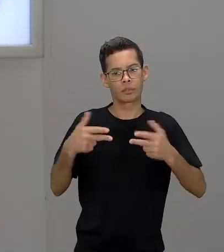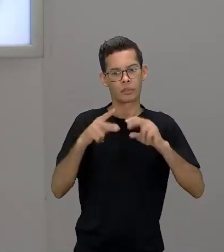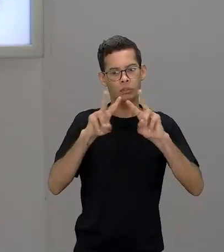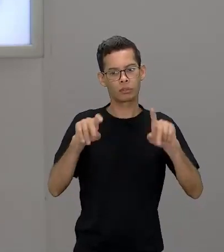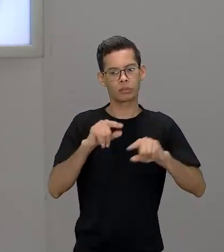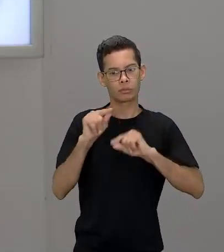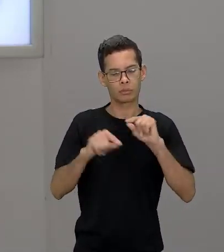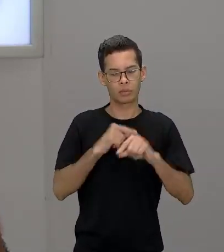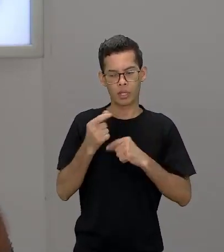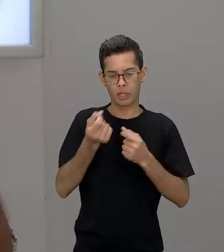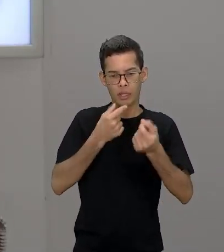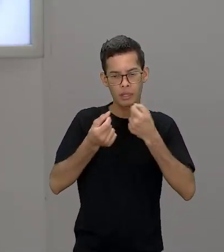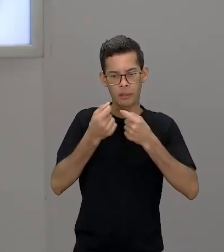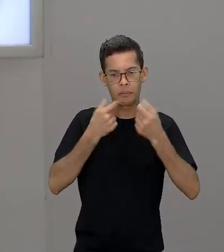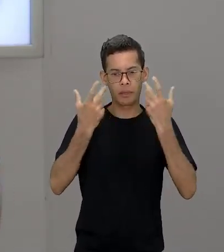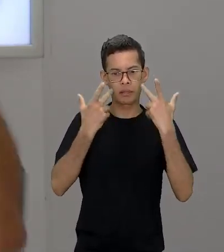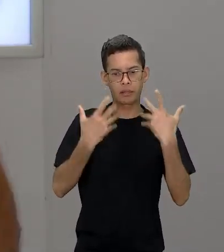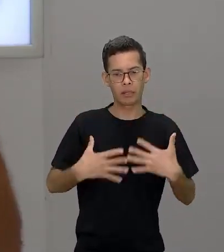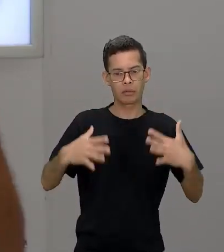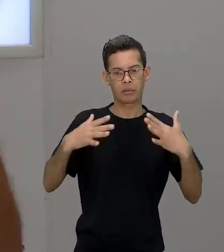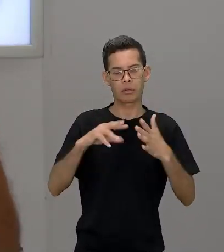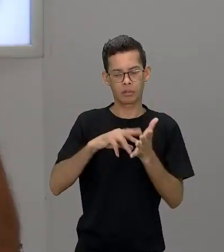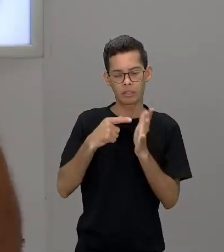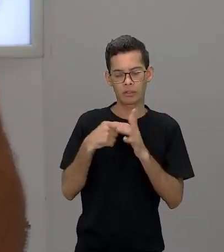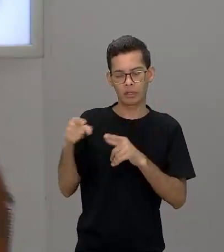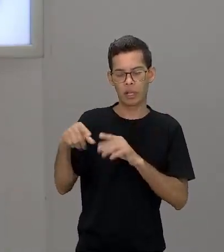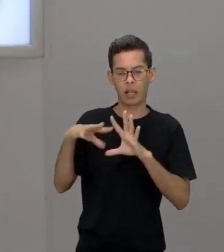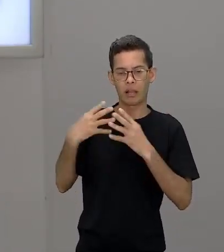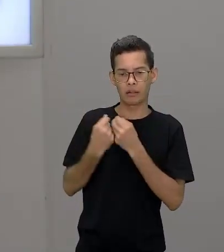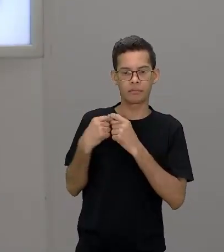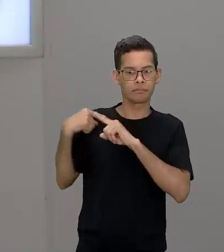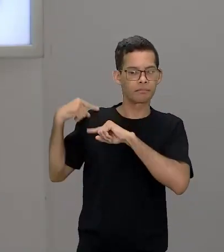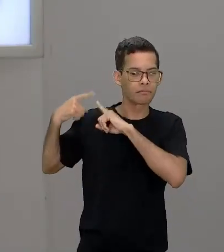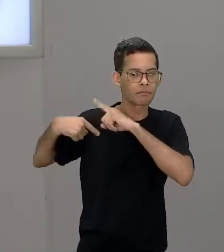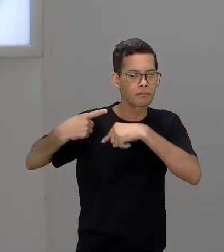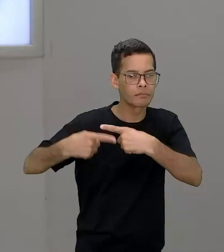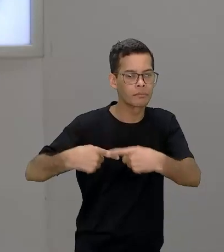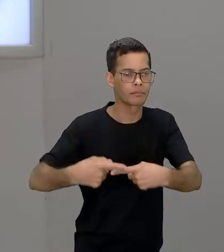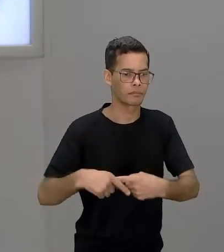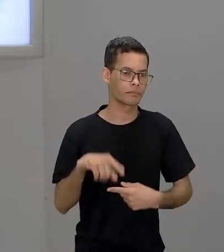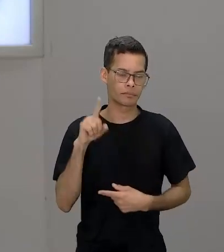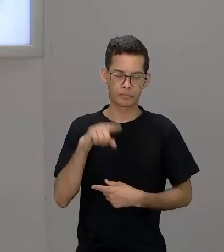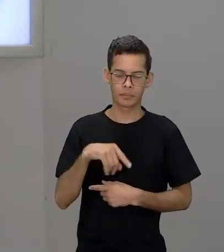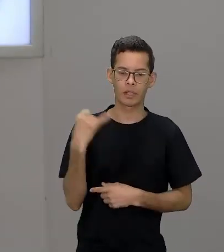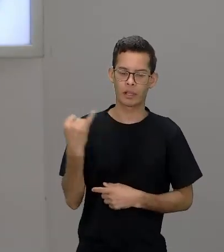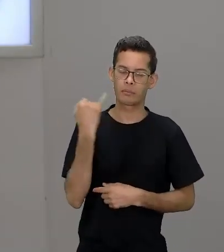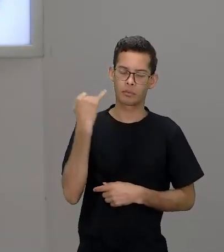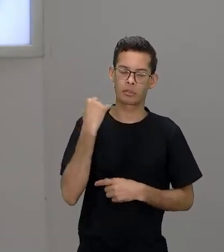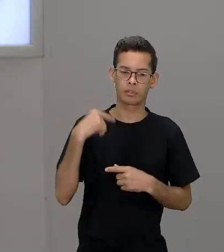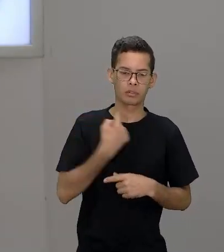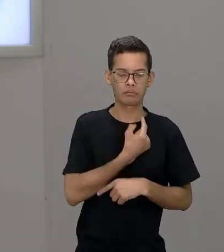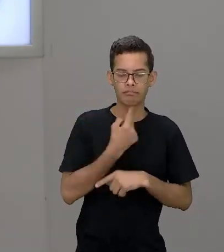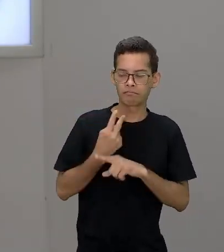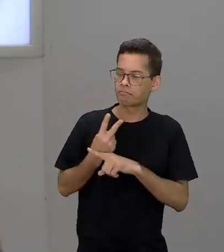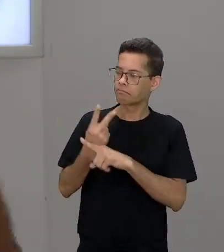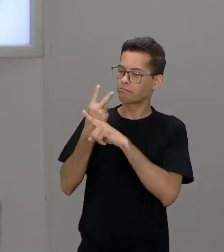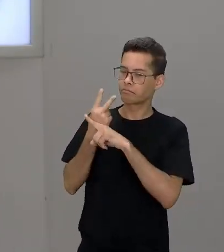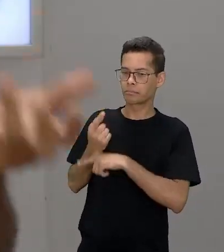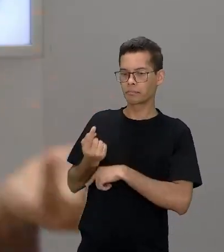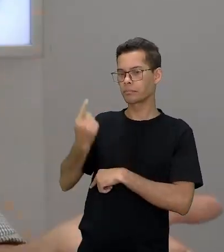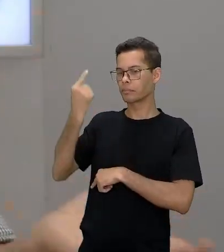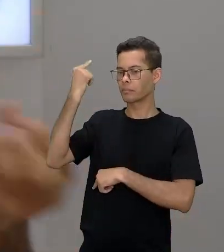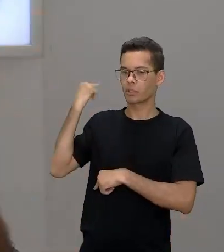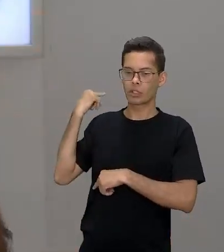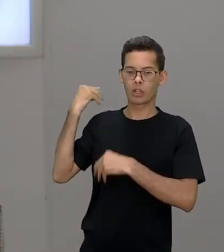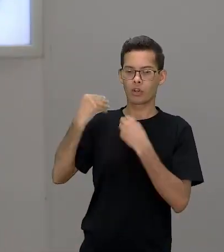poções dela são da raiz dela né mais uma vez falando da importância de você resgatar as raízes né e